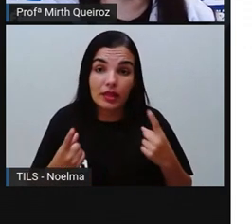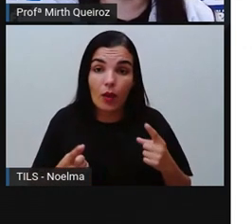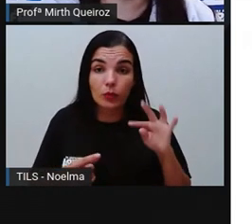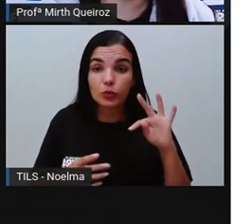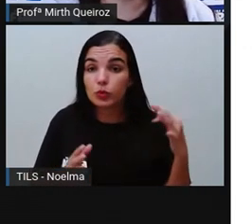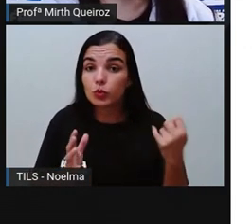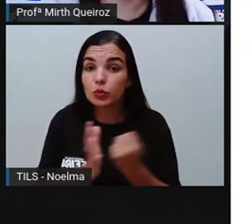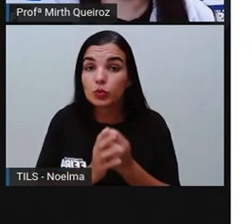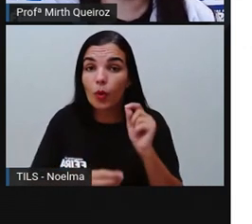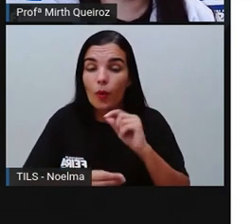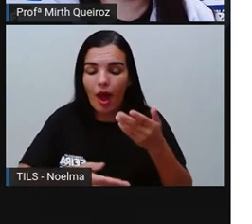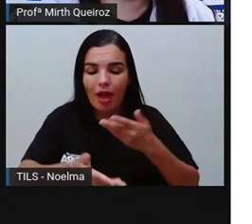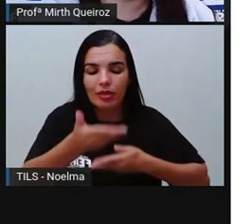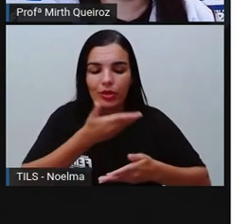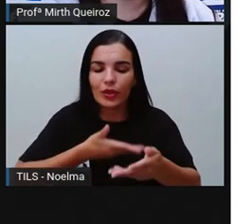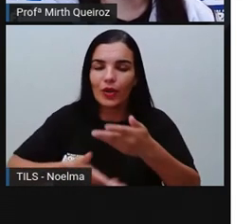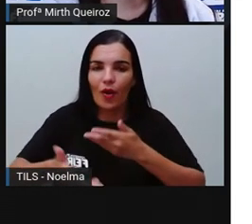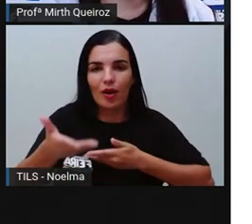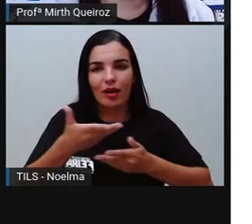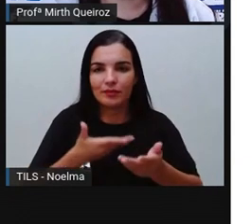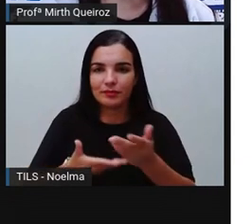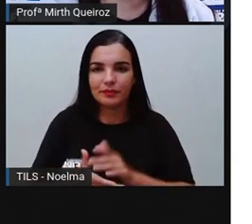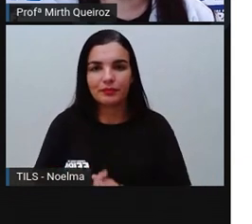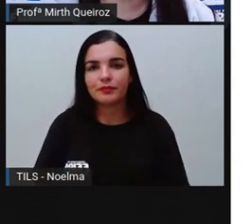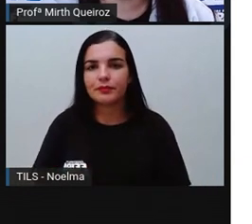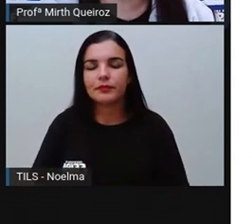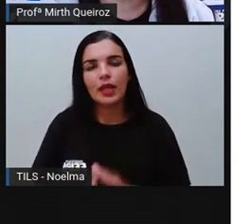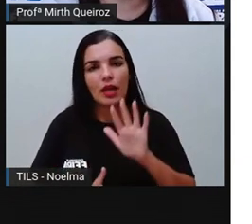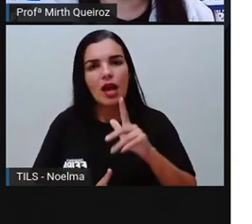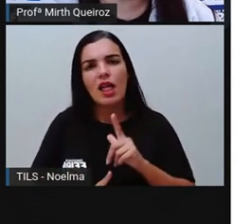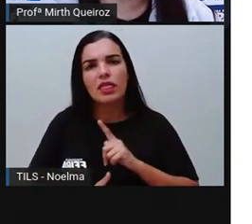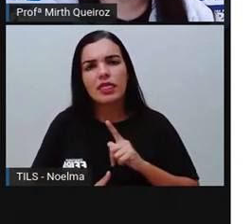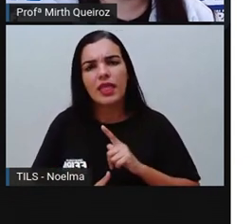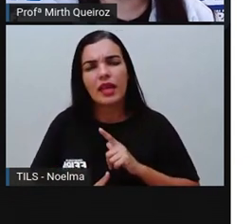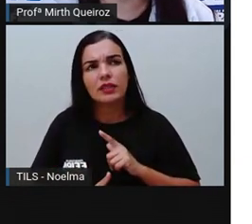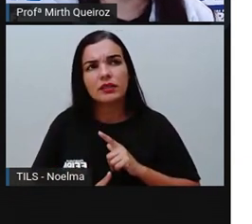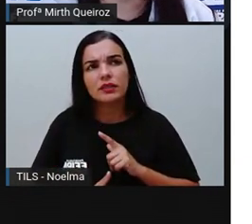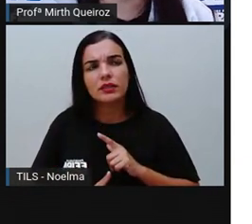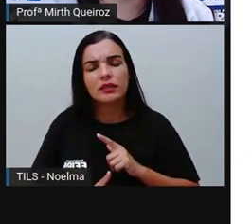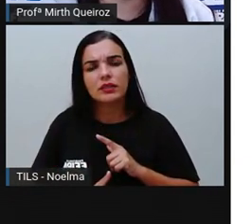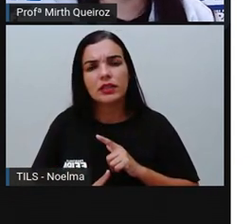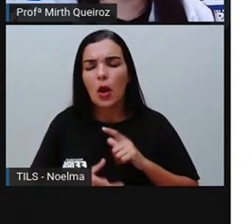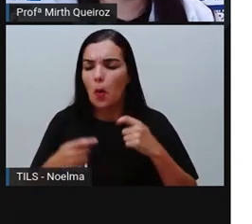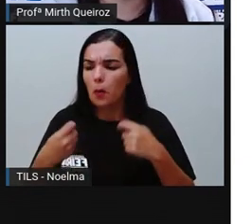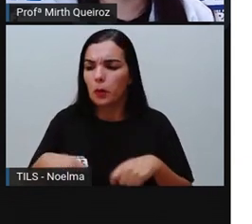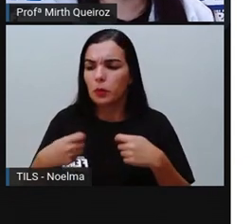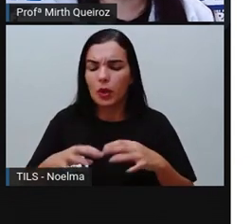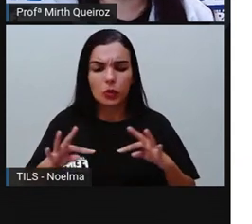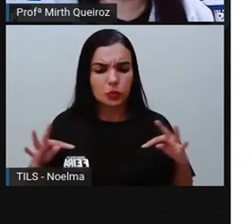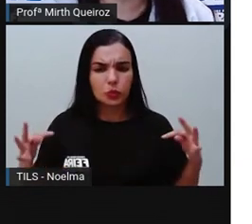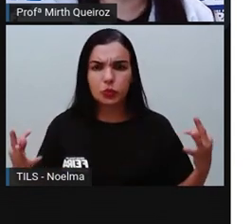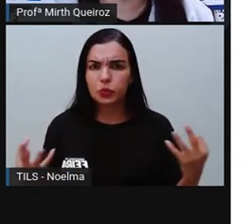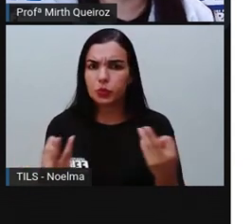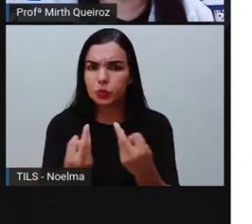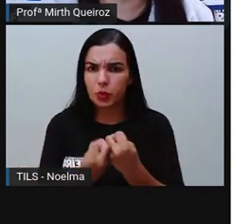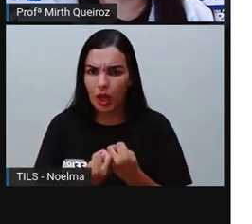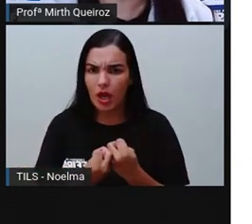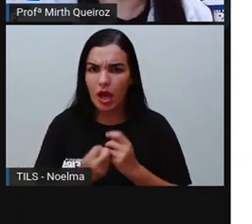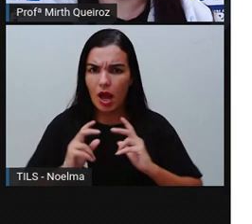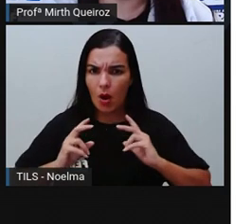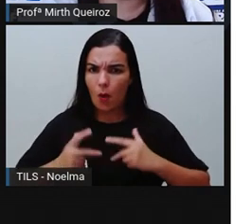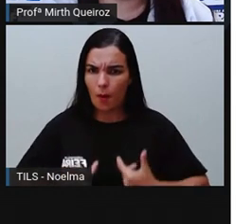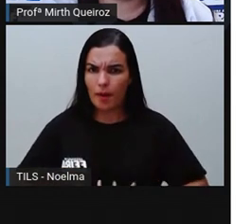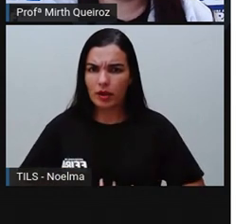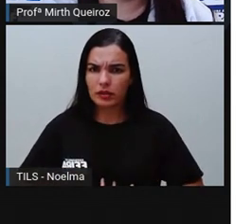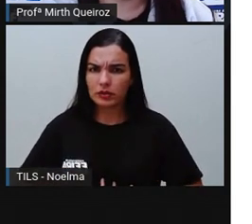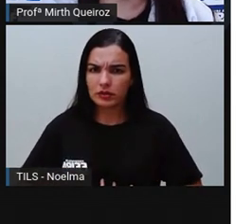na base da troca, né? Há o suficiente no mundo para todas as necessidades humanas. Não há o suficiente para